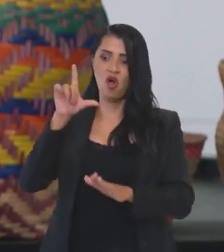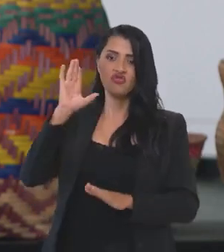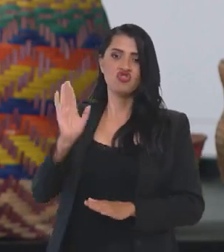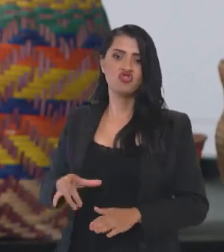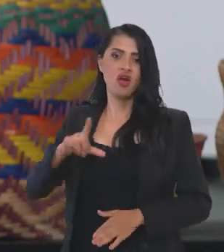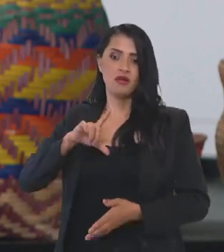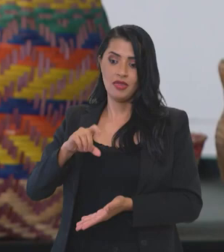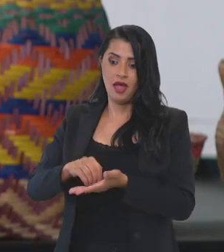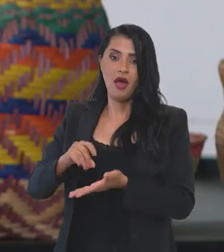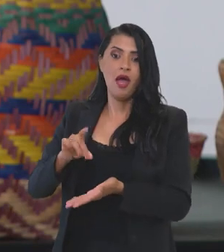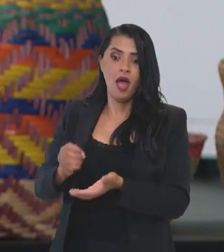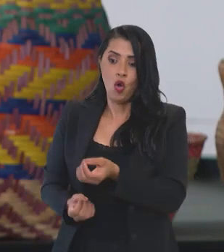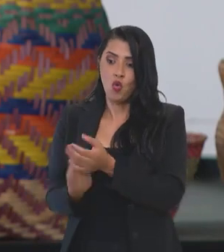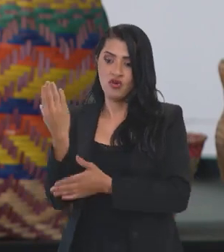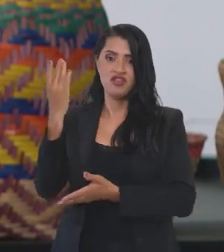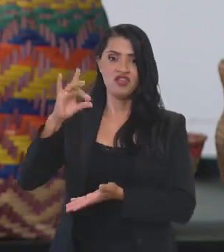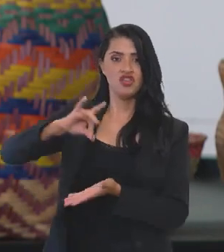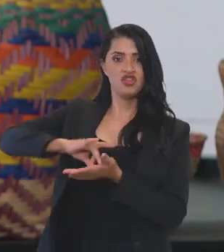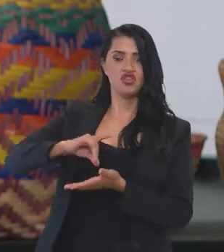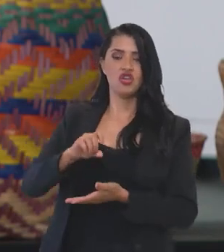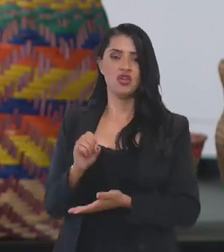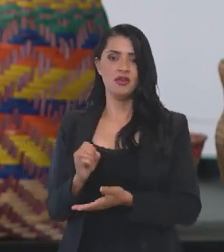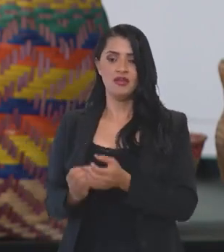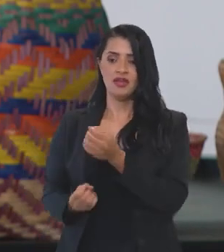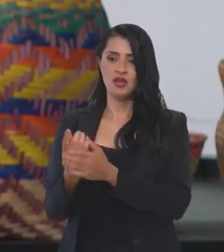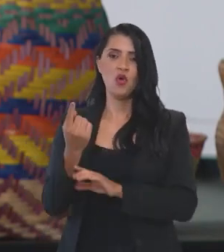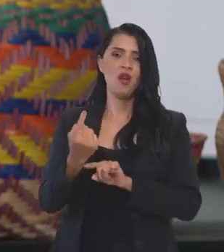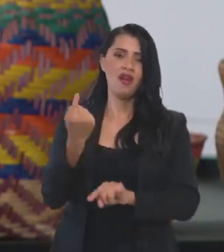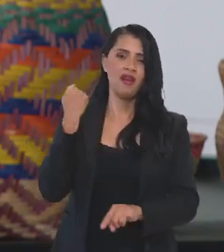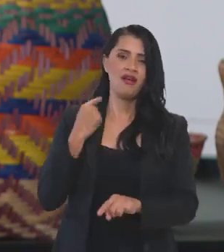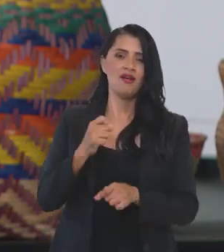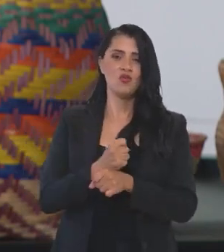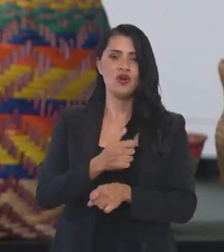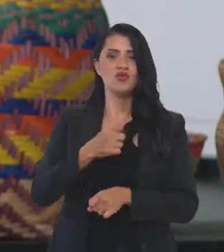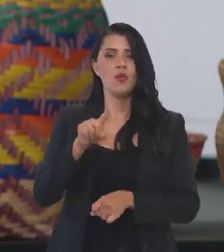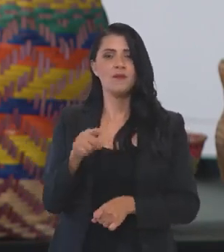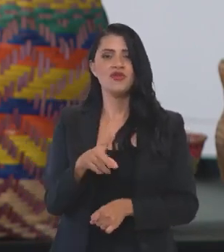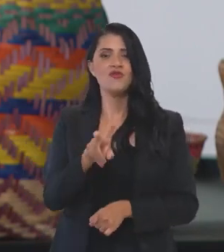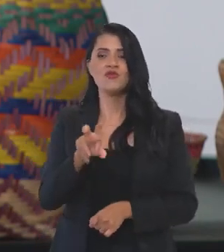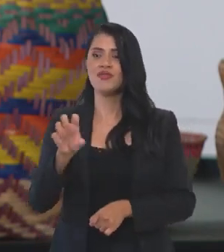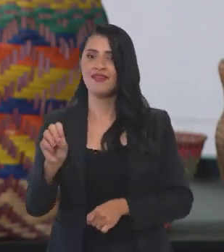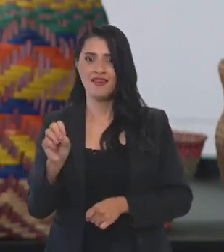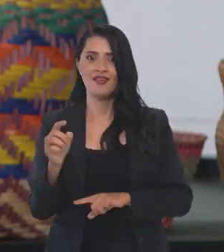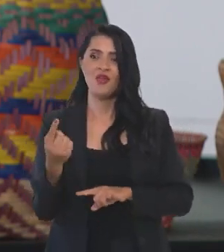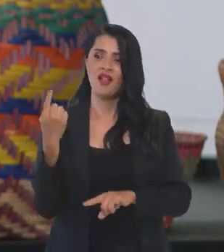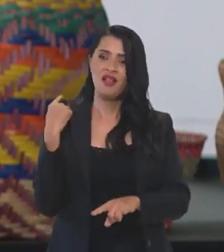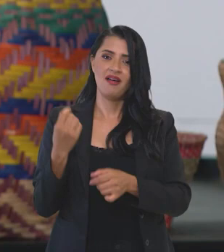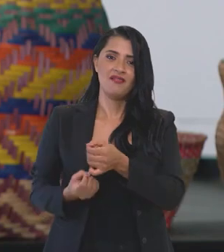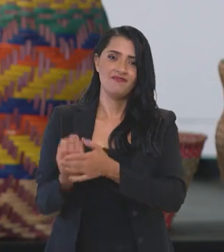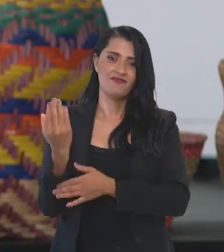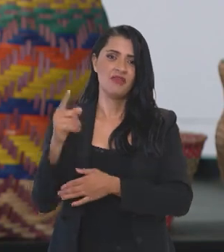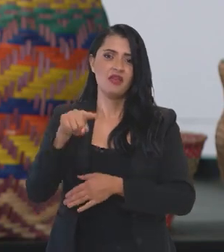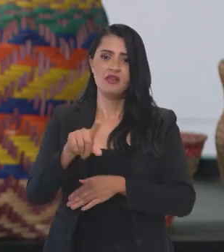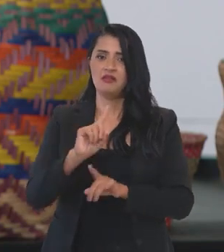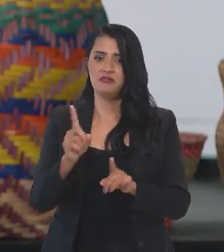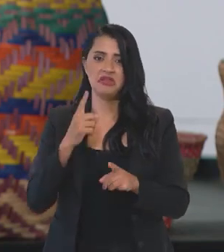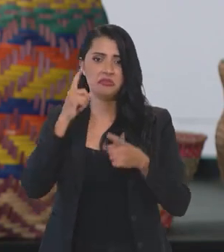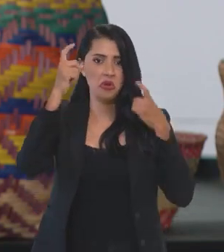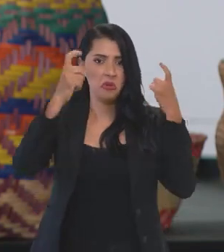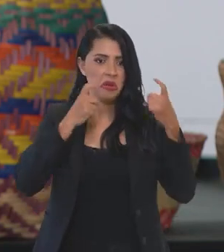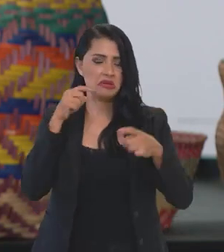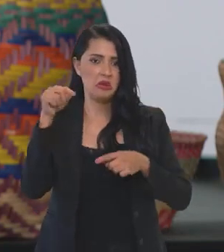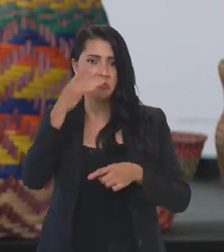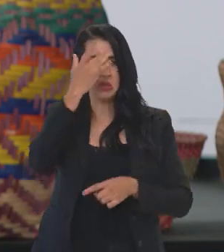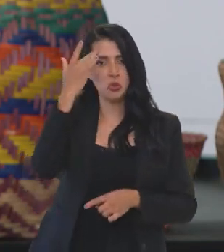brasileiro, que vem da origem, a origem a 1500, digamos assim, mas nem com isso. Isso gera uma